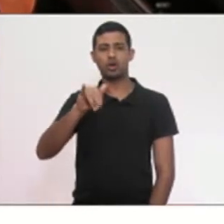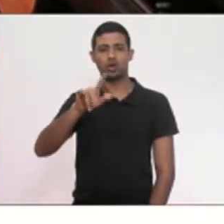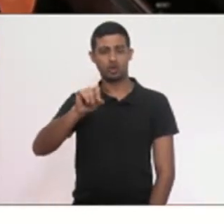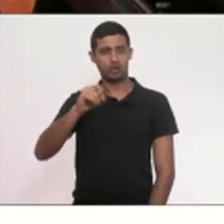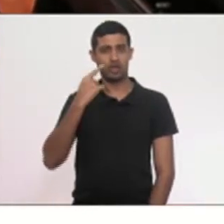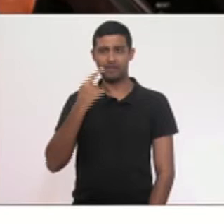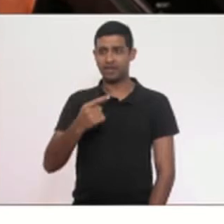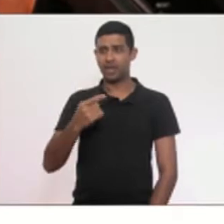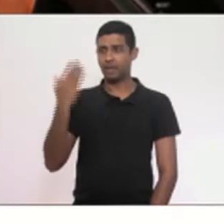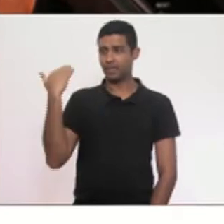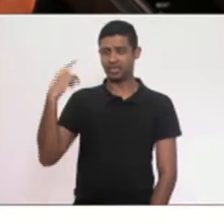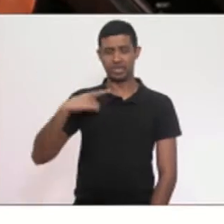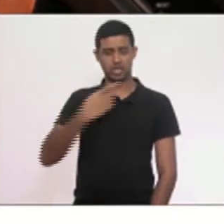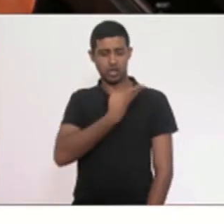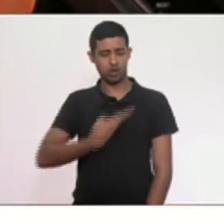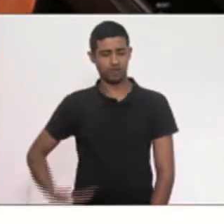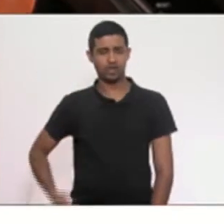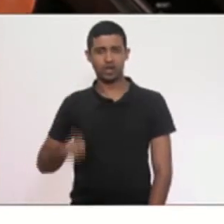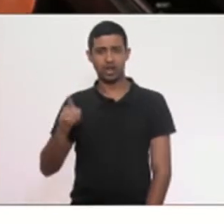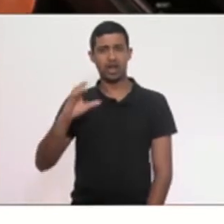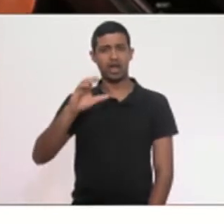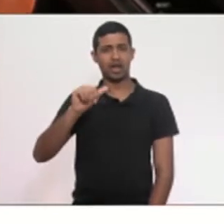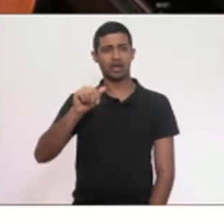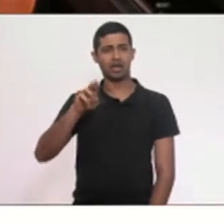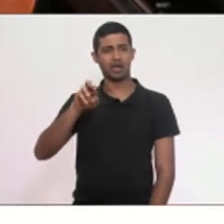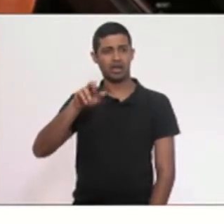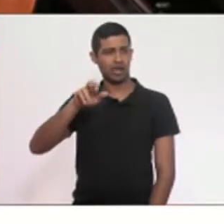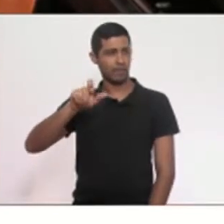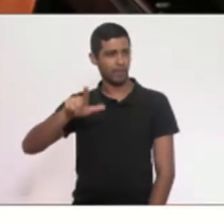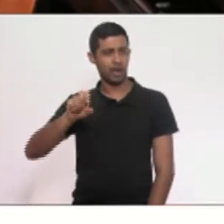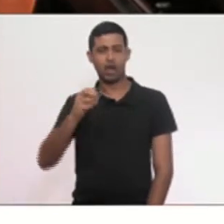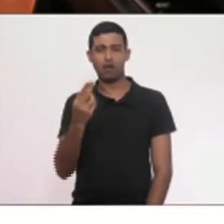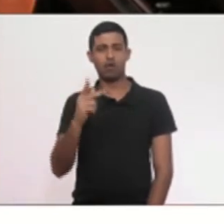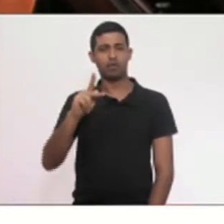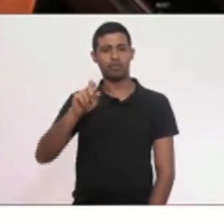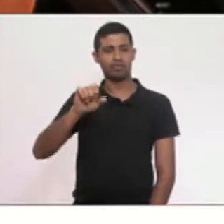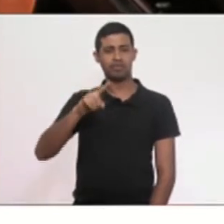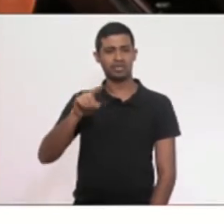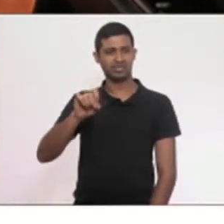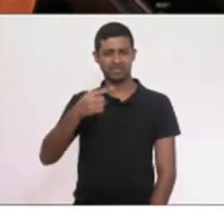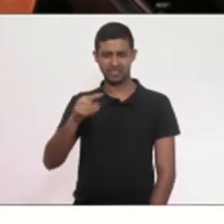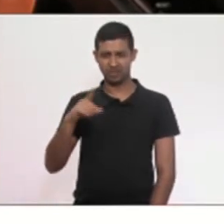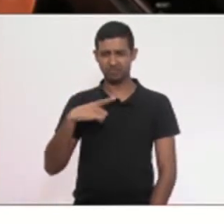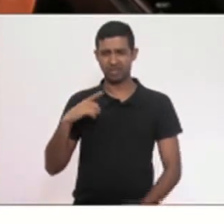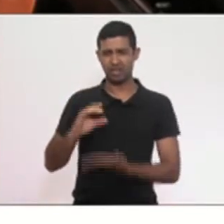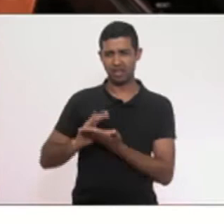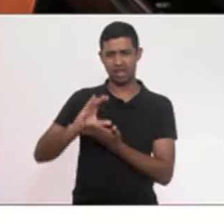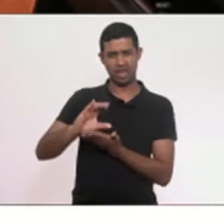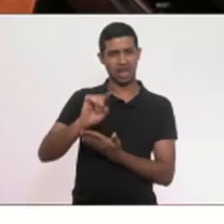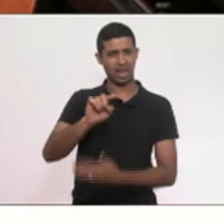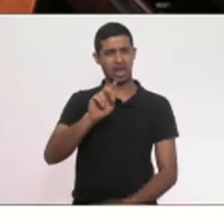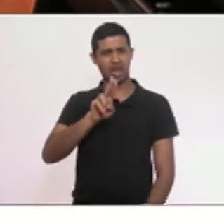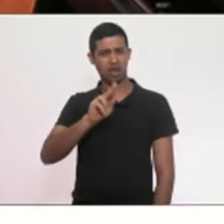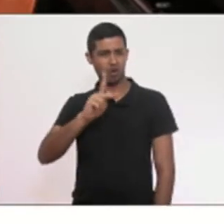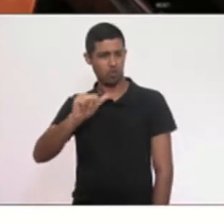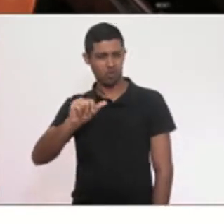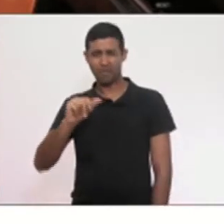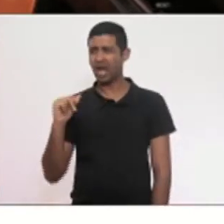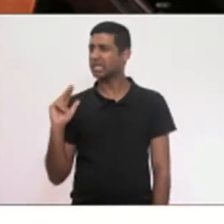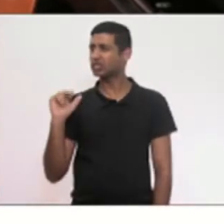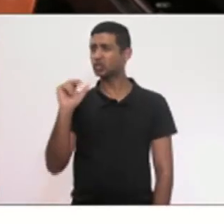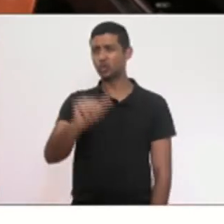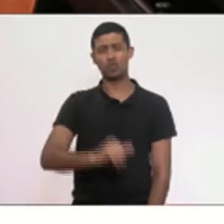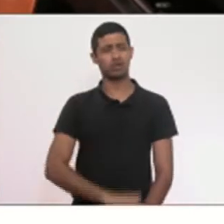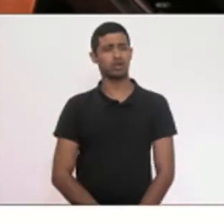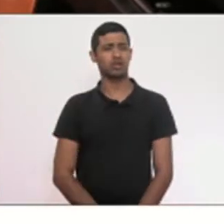dos bandidos Cabral, Pesão, nunca teve o repasse para a UPA, que é municipalizada em Maricá.